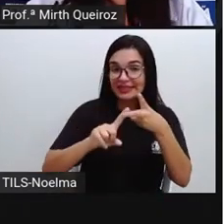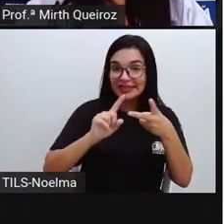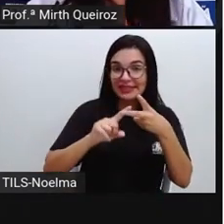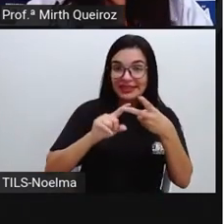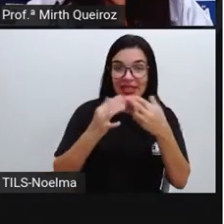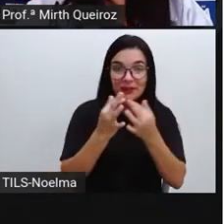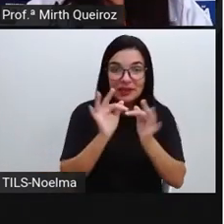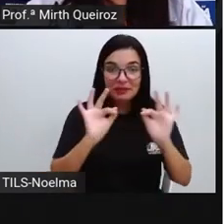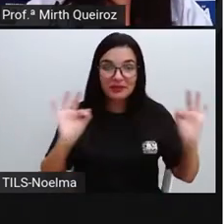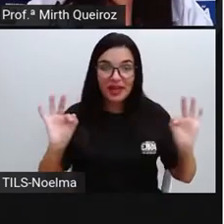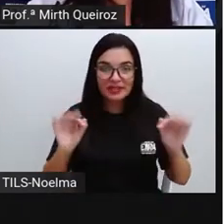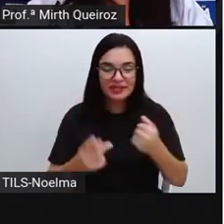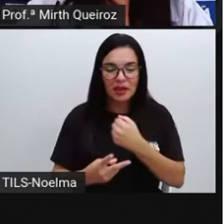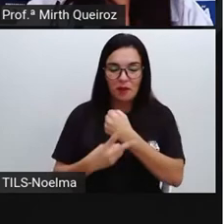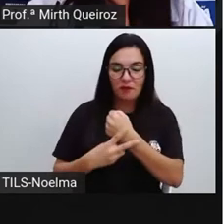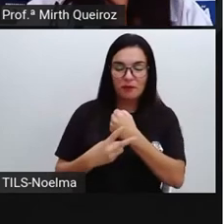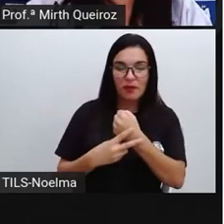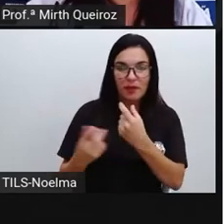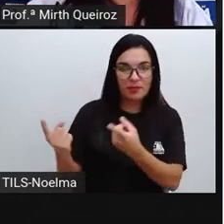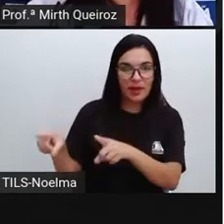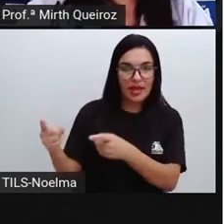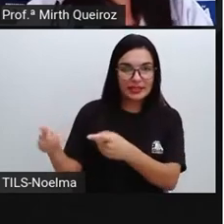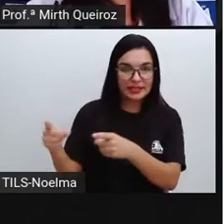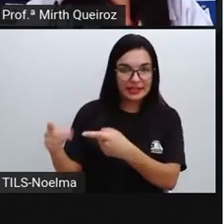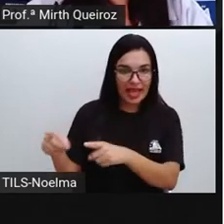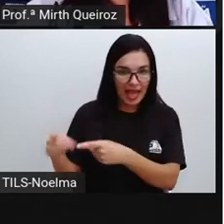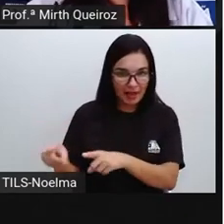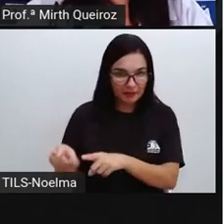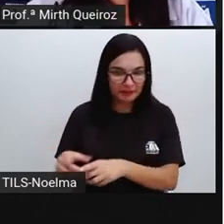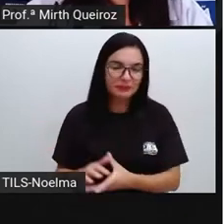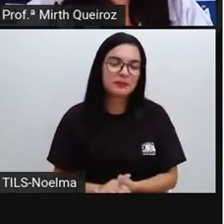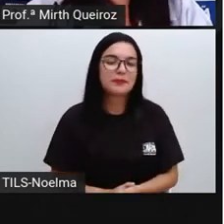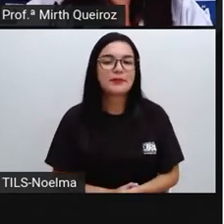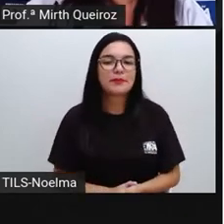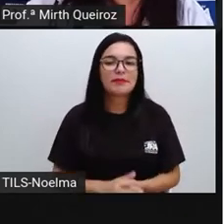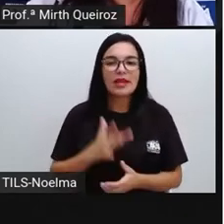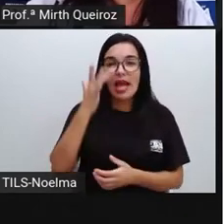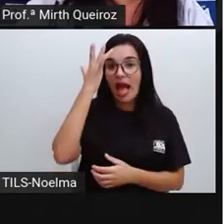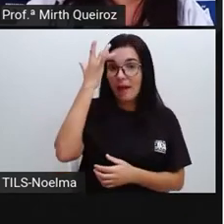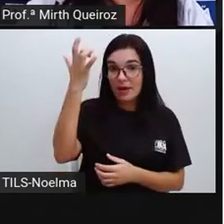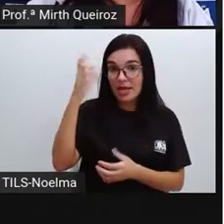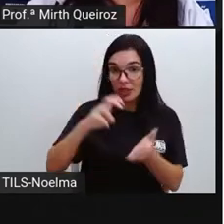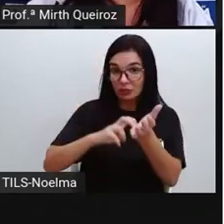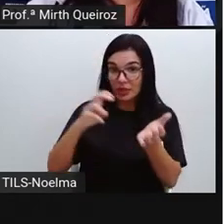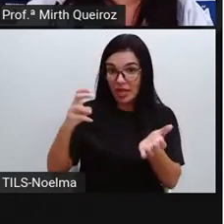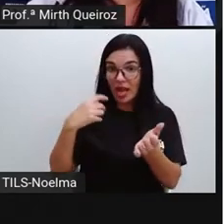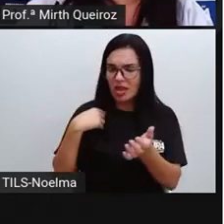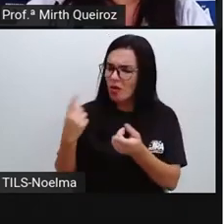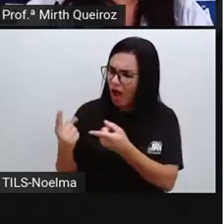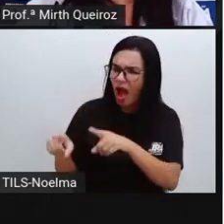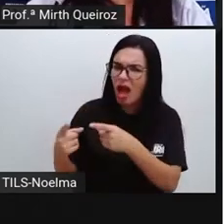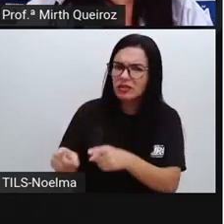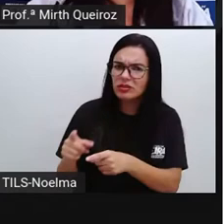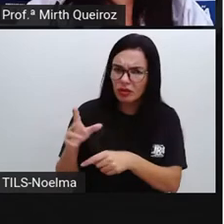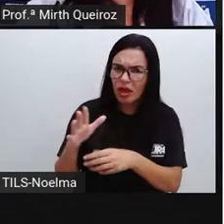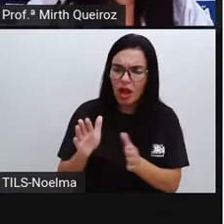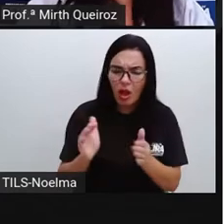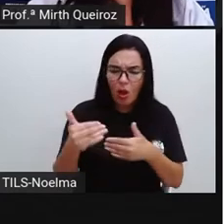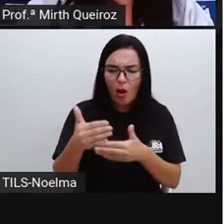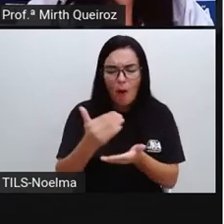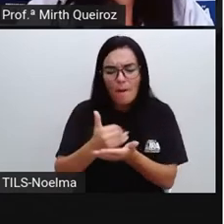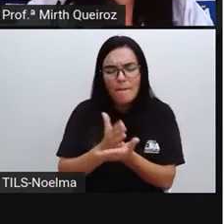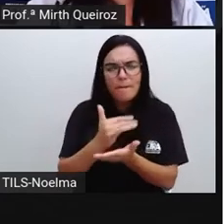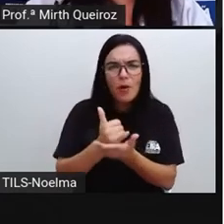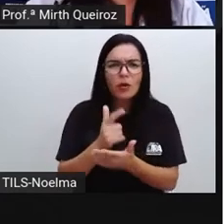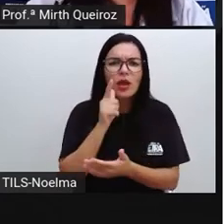aço no armazém. Aço com C cedilha. Por quê? Significa liga de ferro. Amanhã de manhã, aço um bolo para